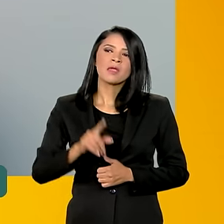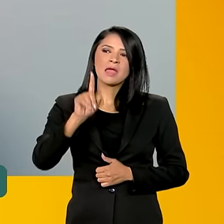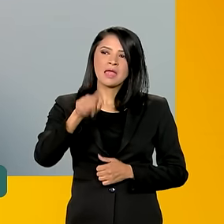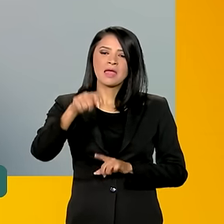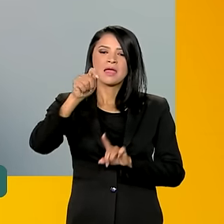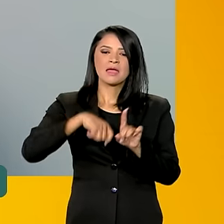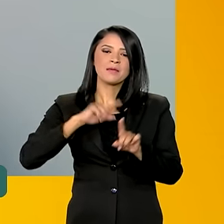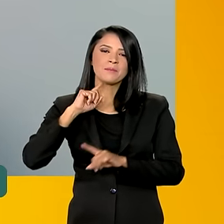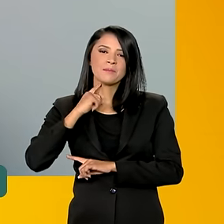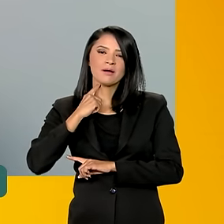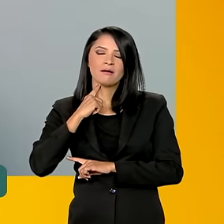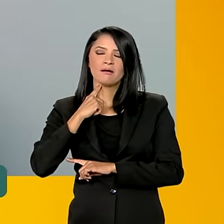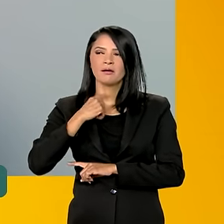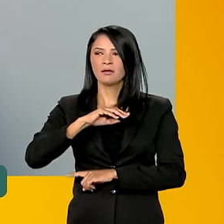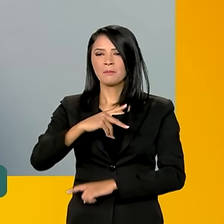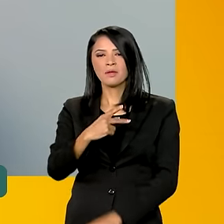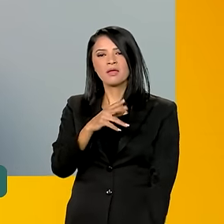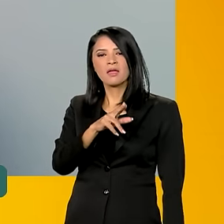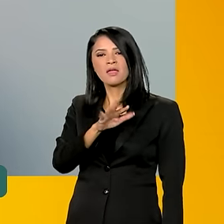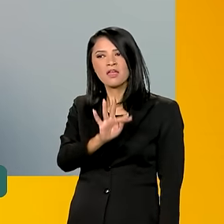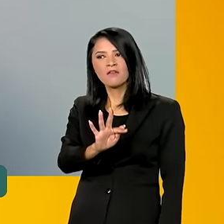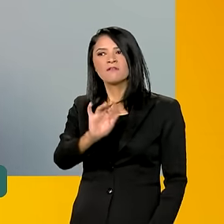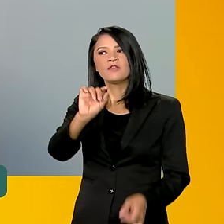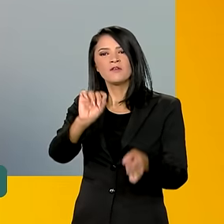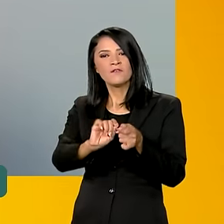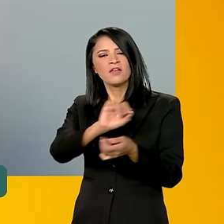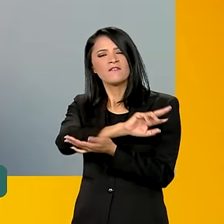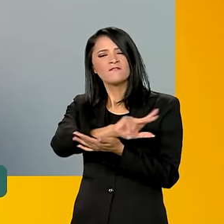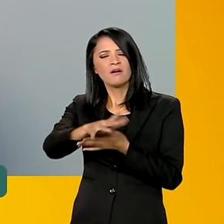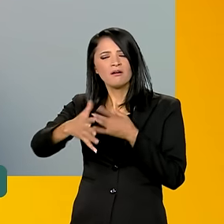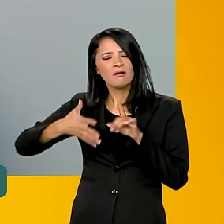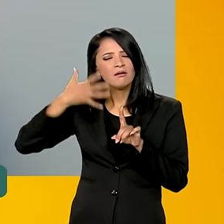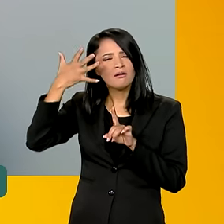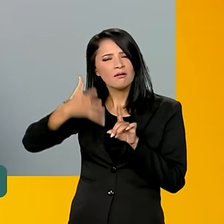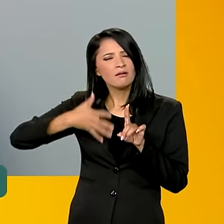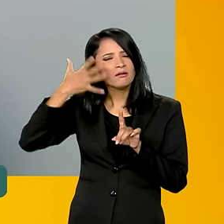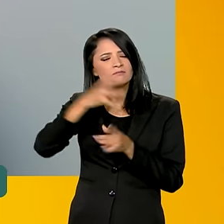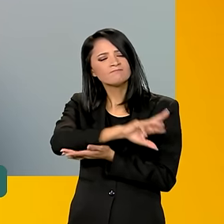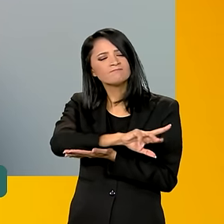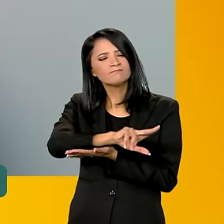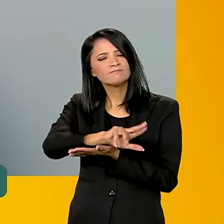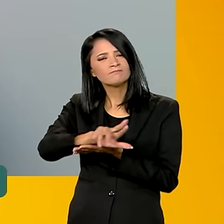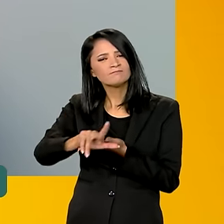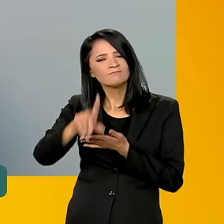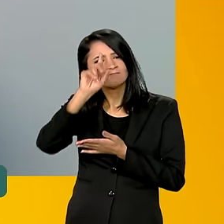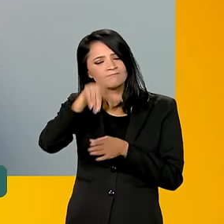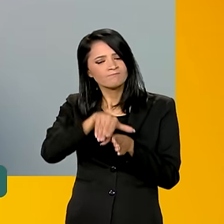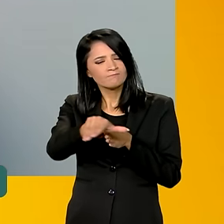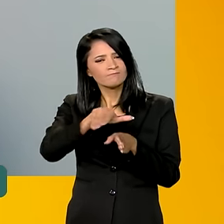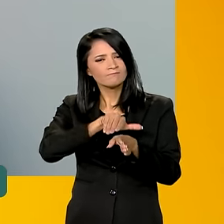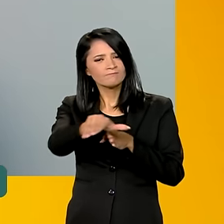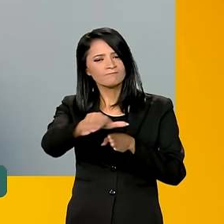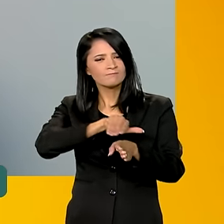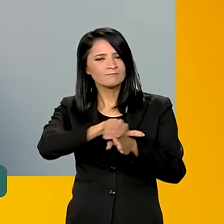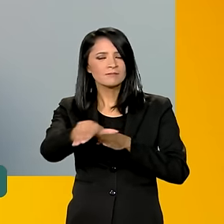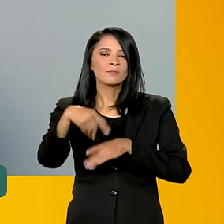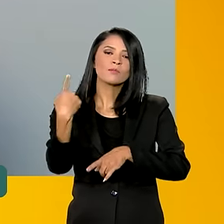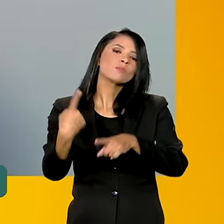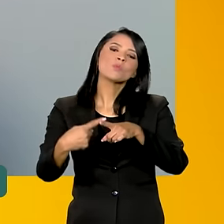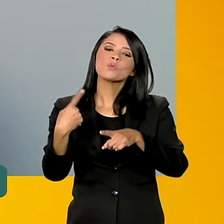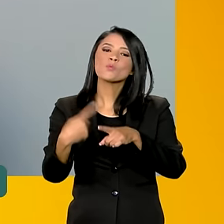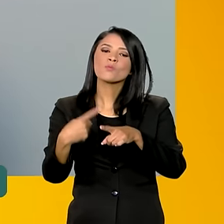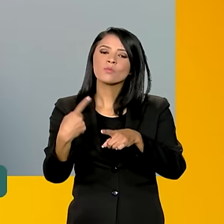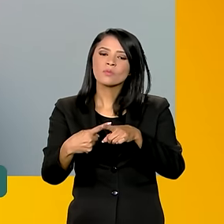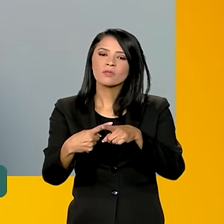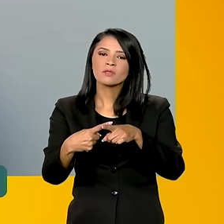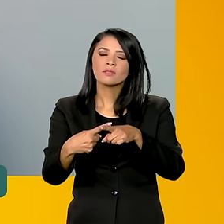Rodoviária Federal em todo o país realizou inúmeras palestras, inúmeros comandos educativos, justamente para